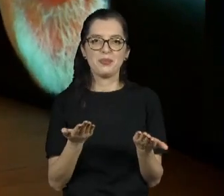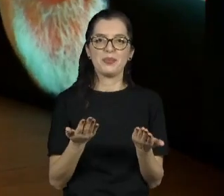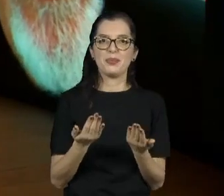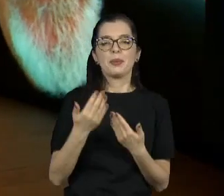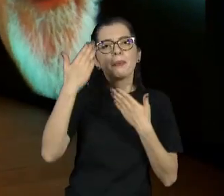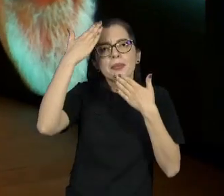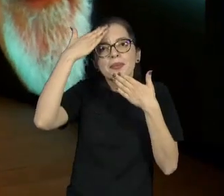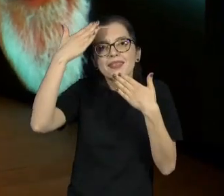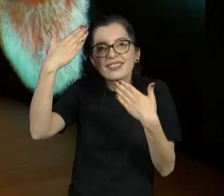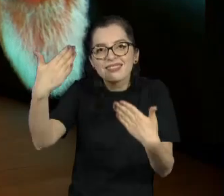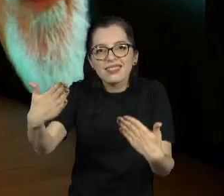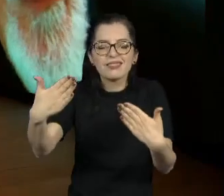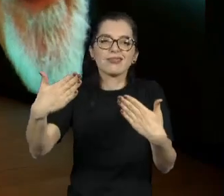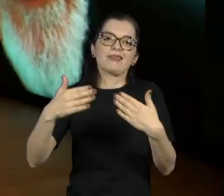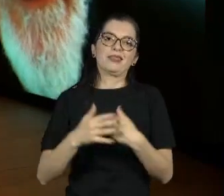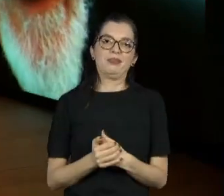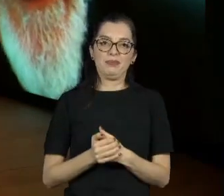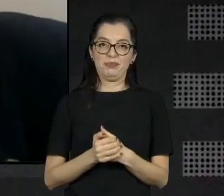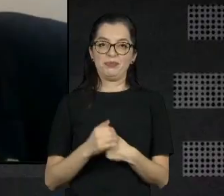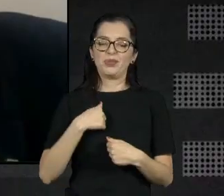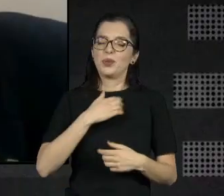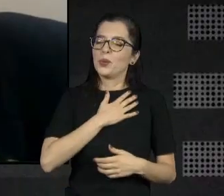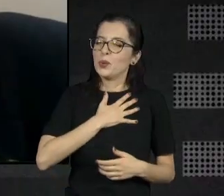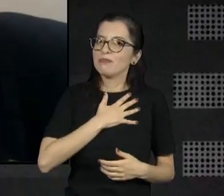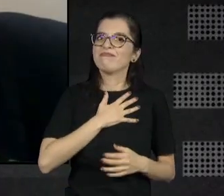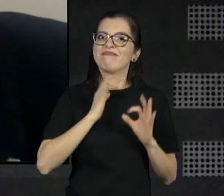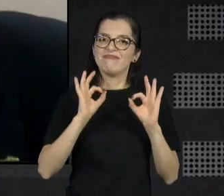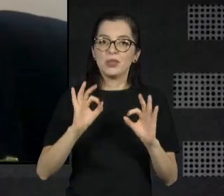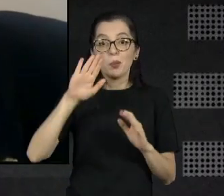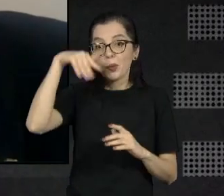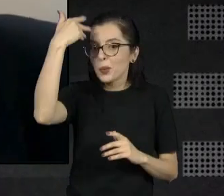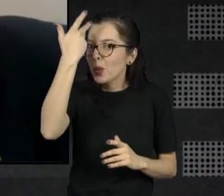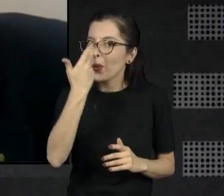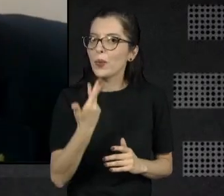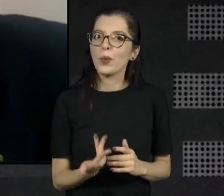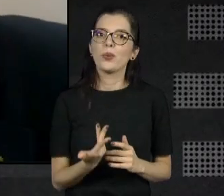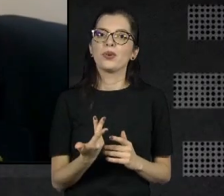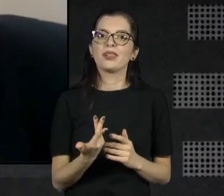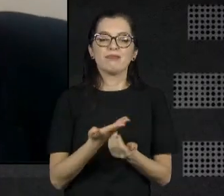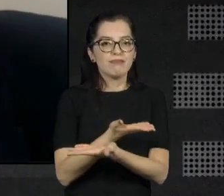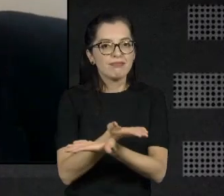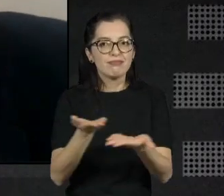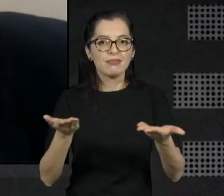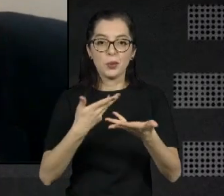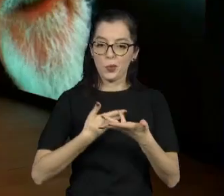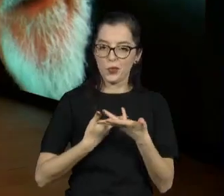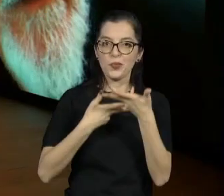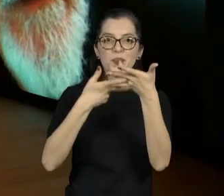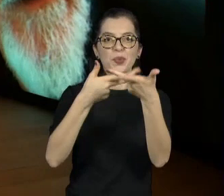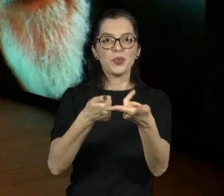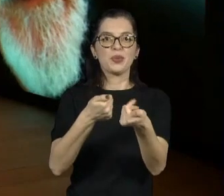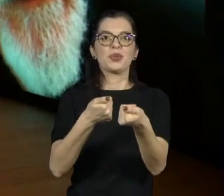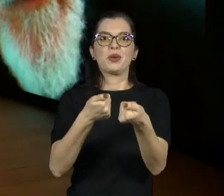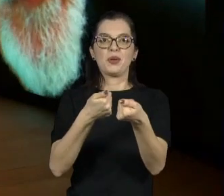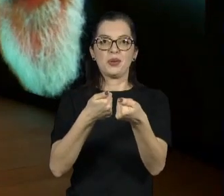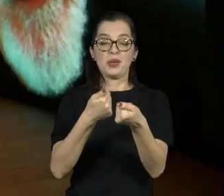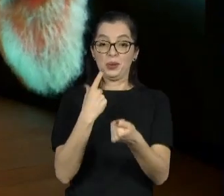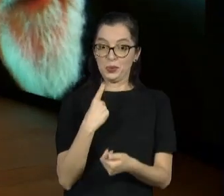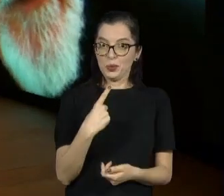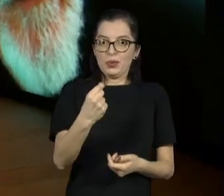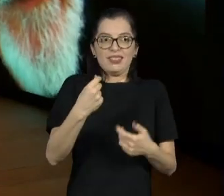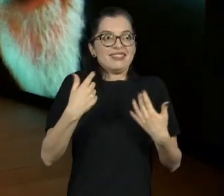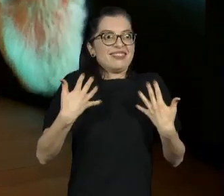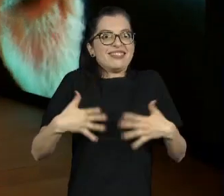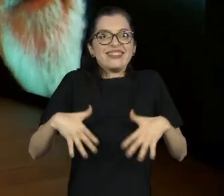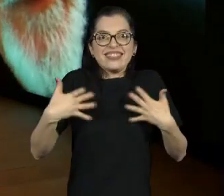Obrigada. Garantilio, a Cris é uma honra. Eu amo vocês, eu amo as pessoas que vocês escolheram aqui, com as pessoas que eu